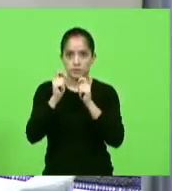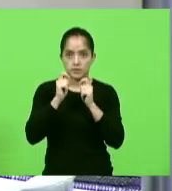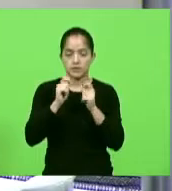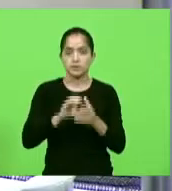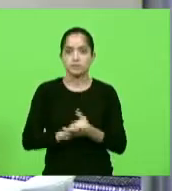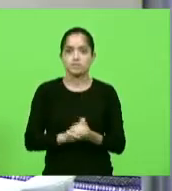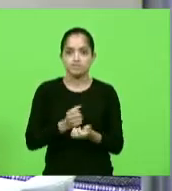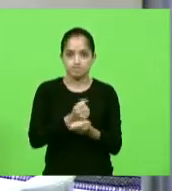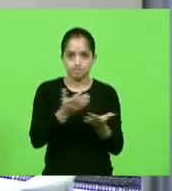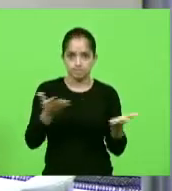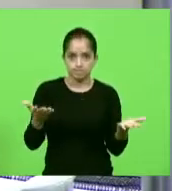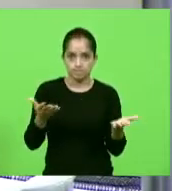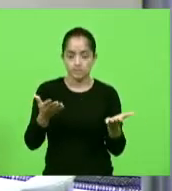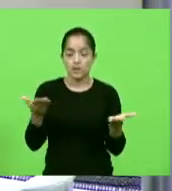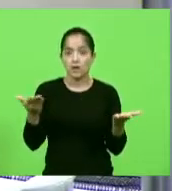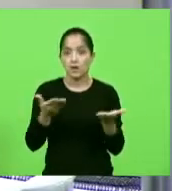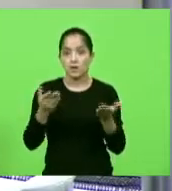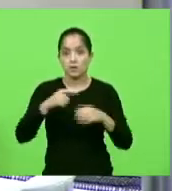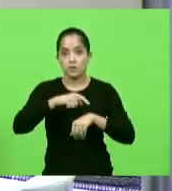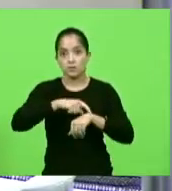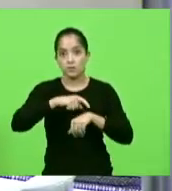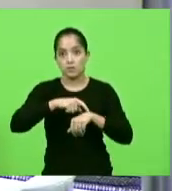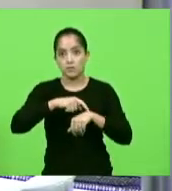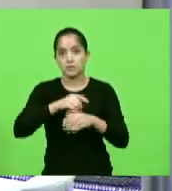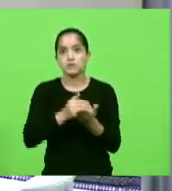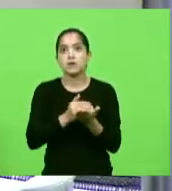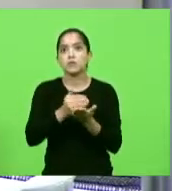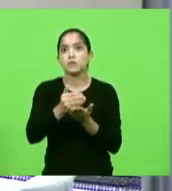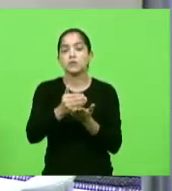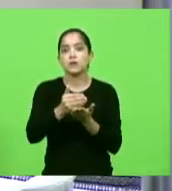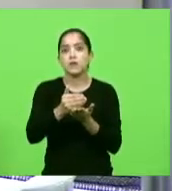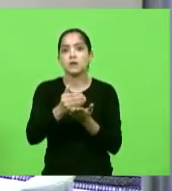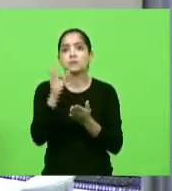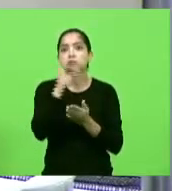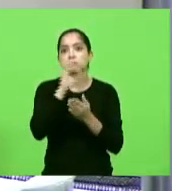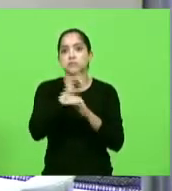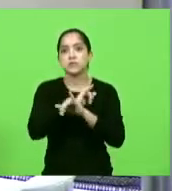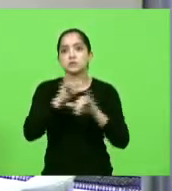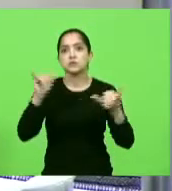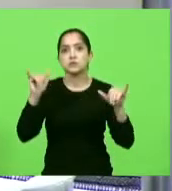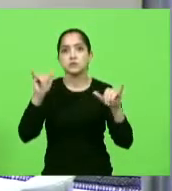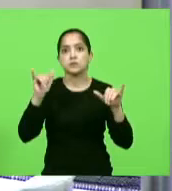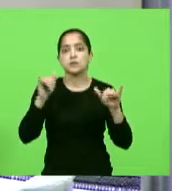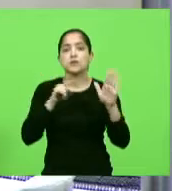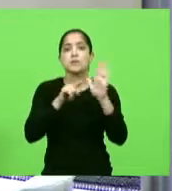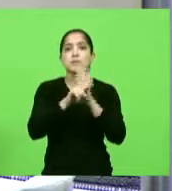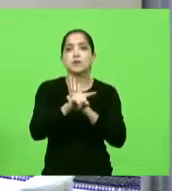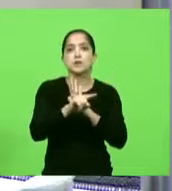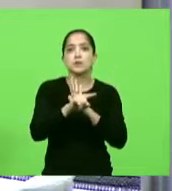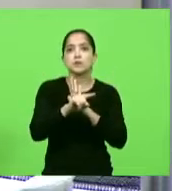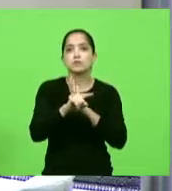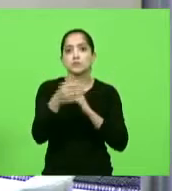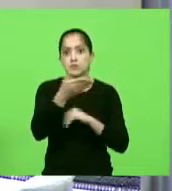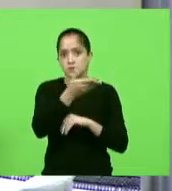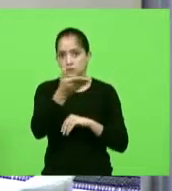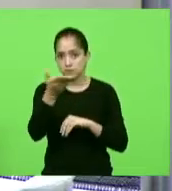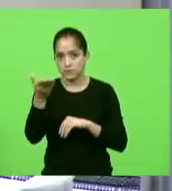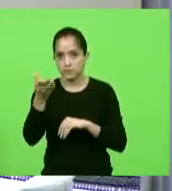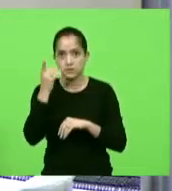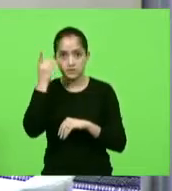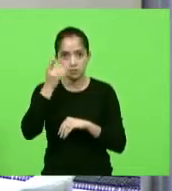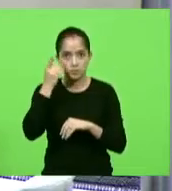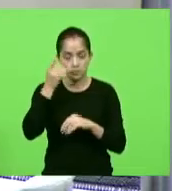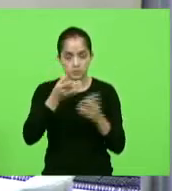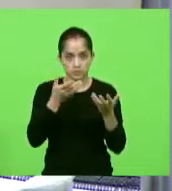distribuição de expediente. Entraremos imediatamente em breves comunicações. Eu pergunto se algum dos deputados